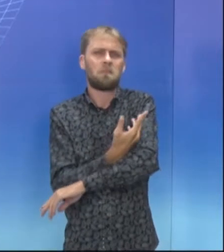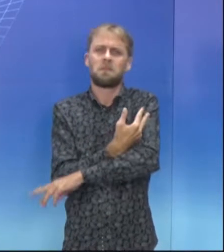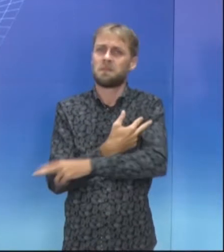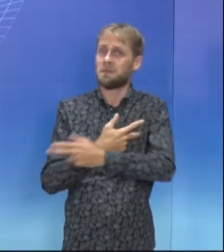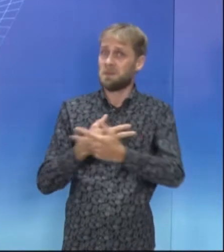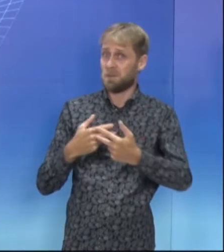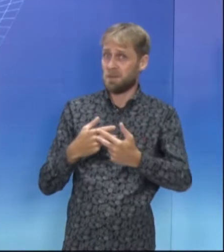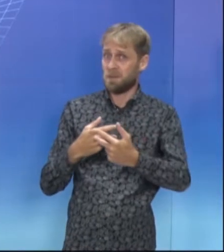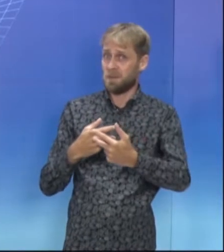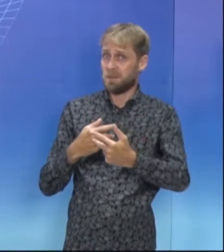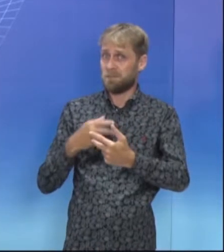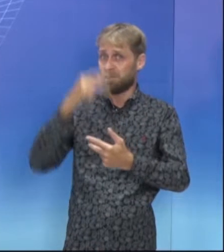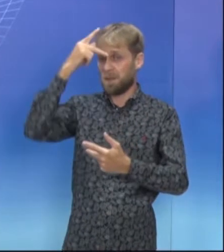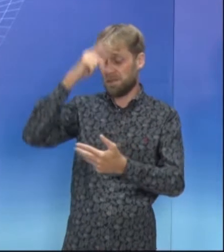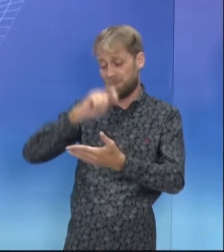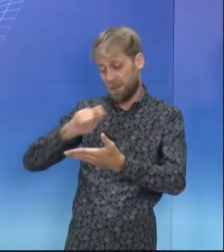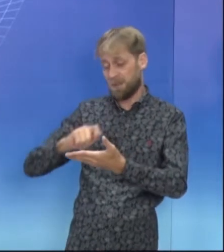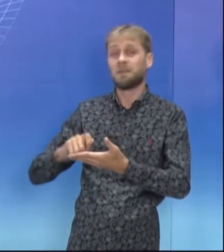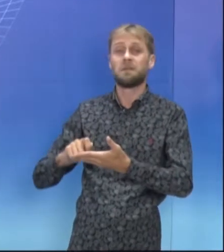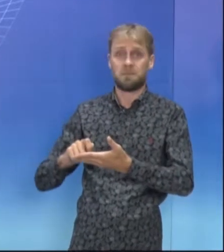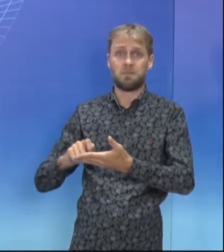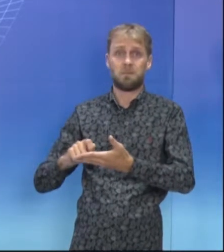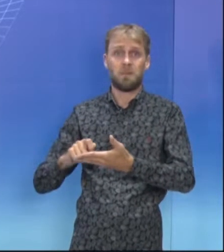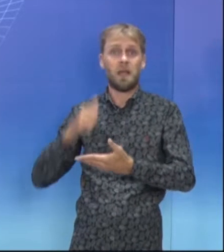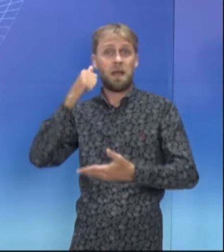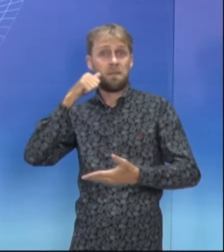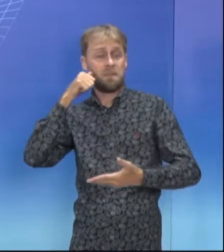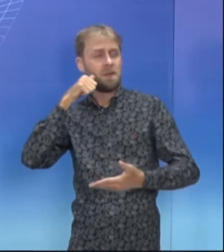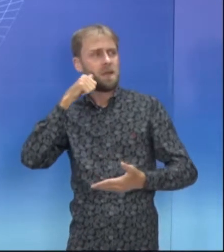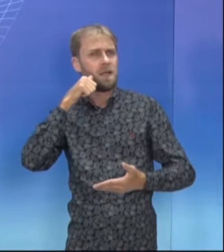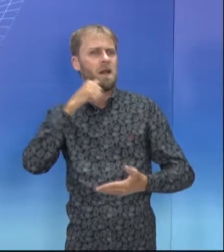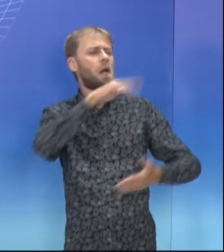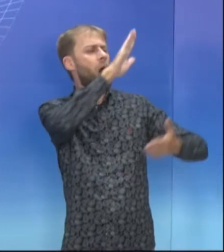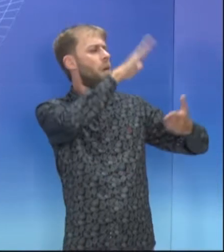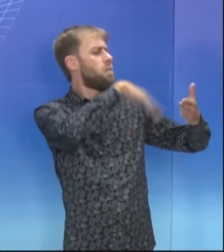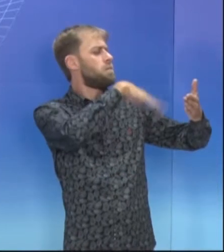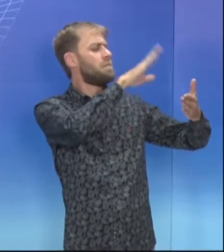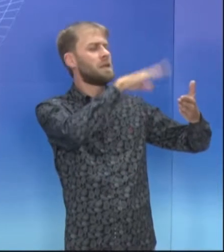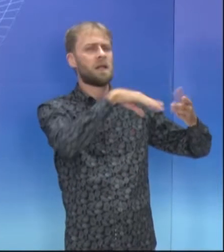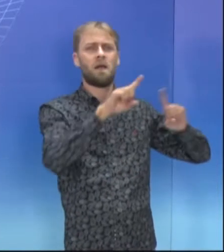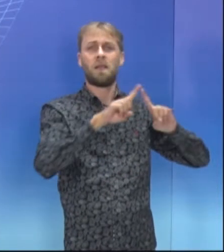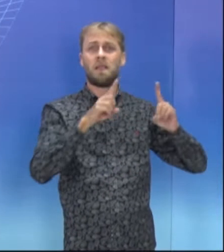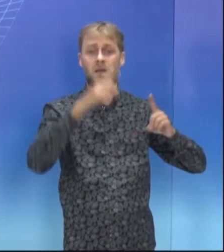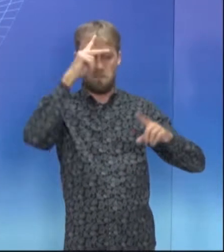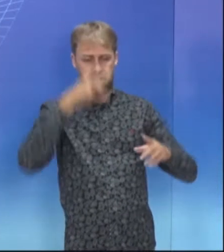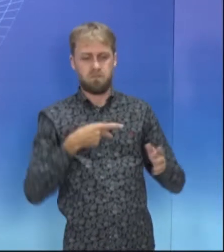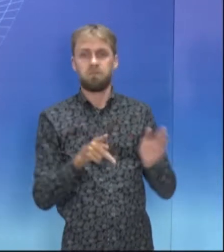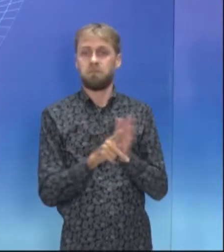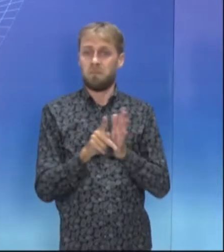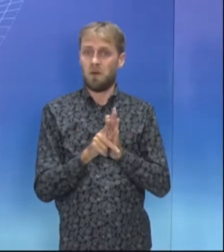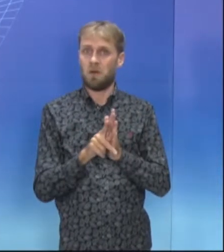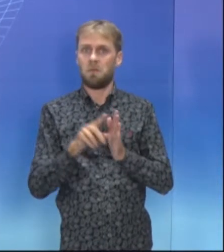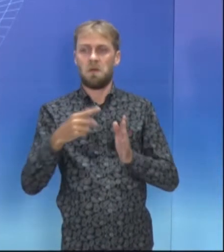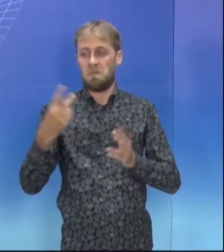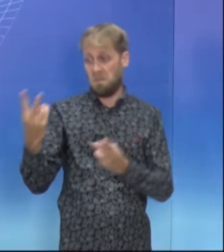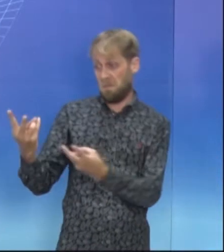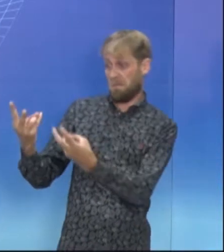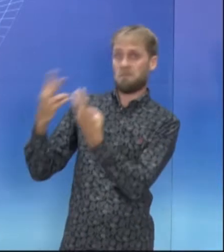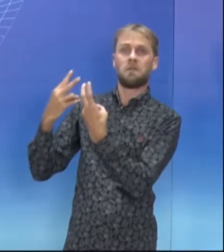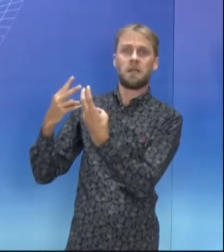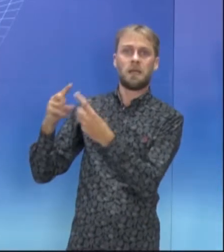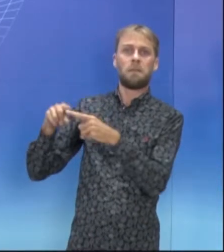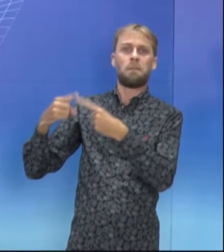Para ela, Frida pintava e não para se promover ou para ser descoberta, mas para